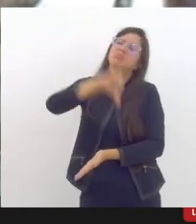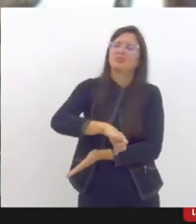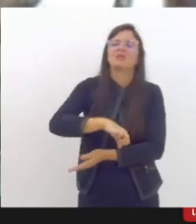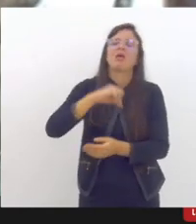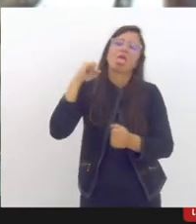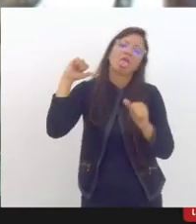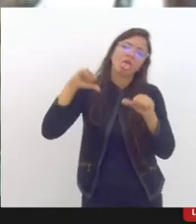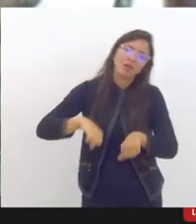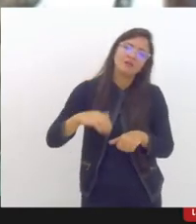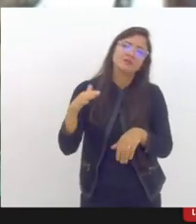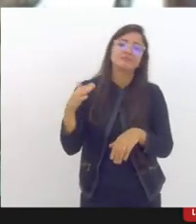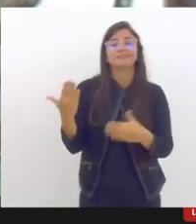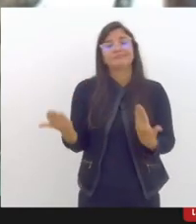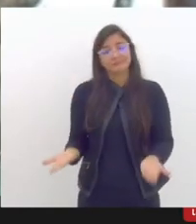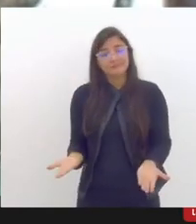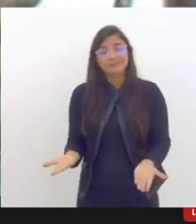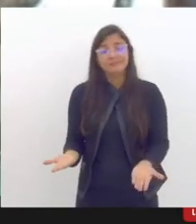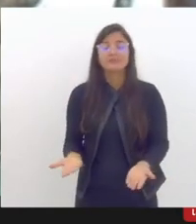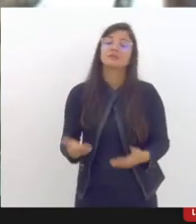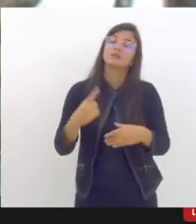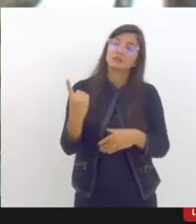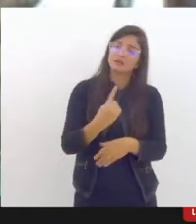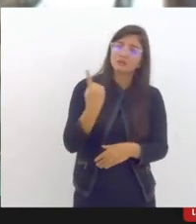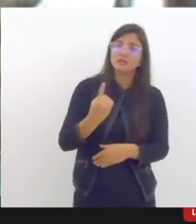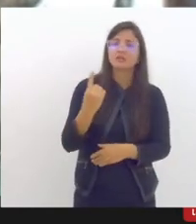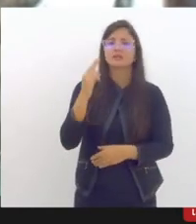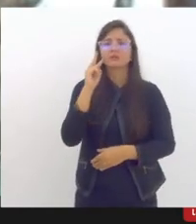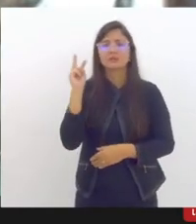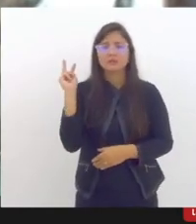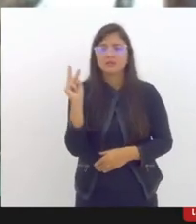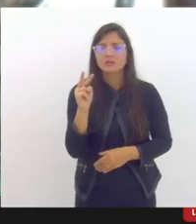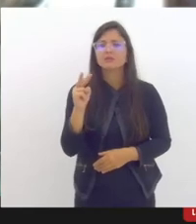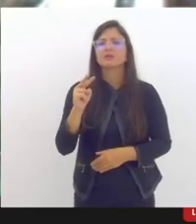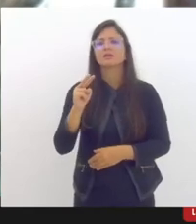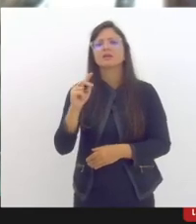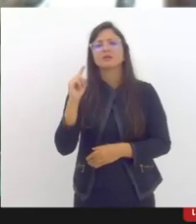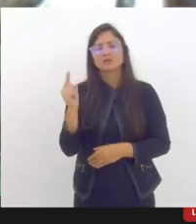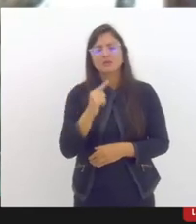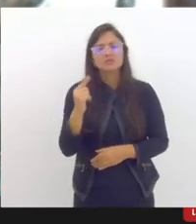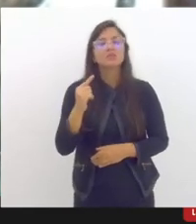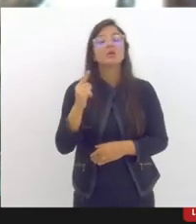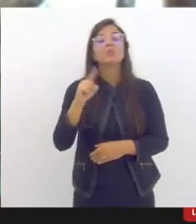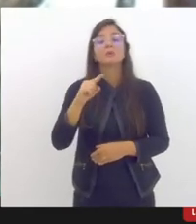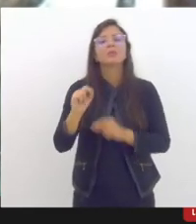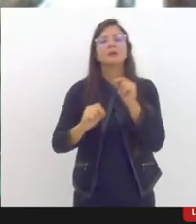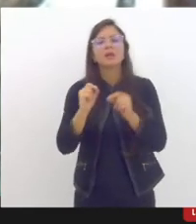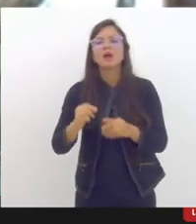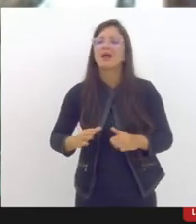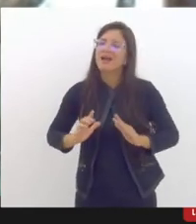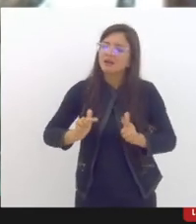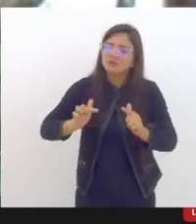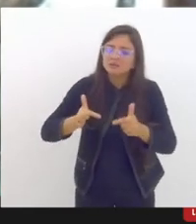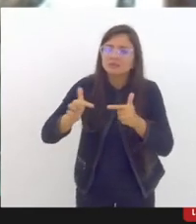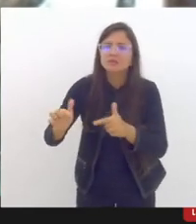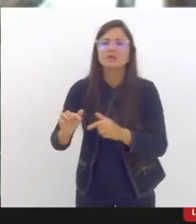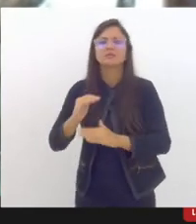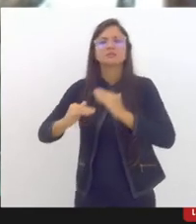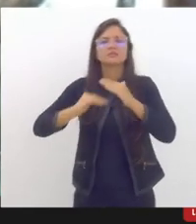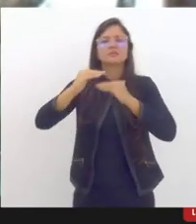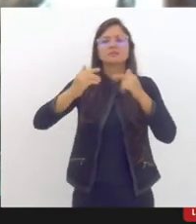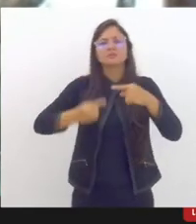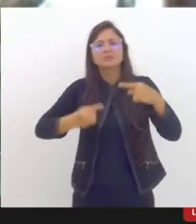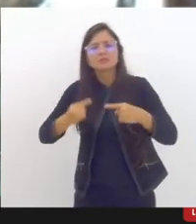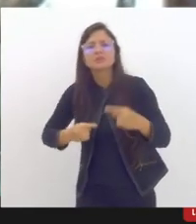política de educação nós enquanto conjunto CFS3 temos instituído ações com segmentos políticos e movimentos sociais